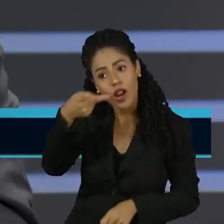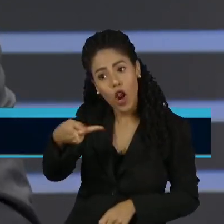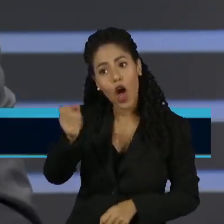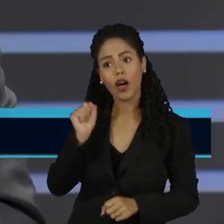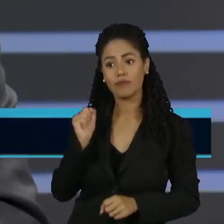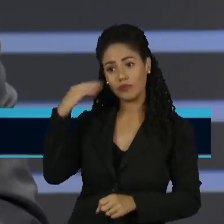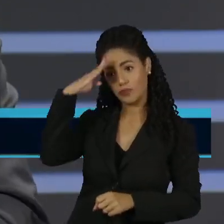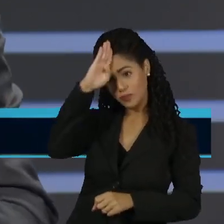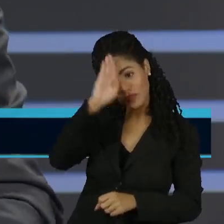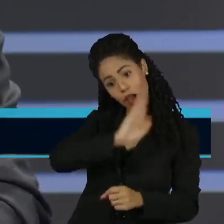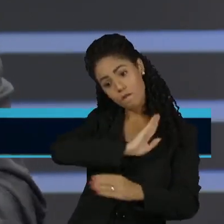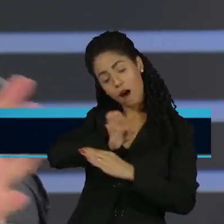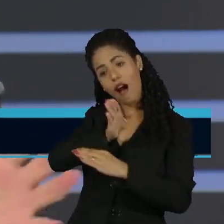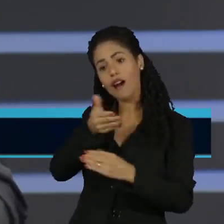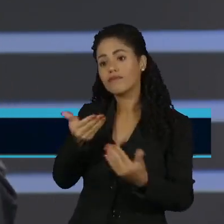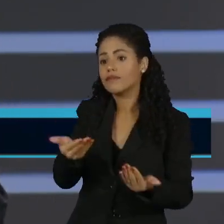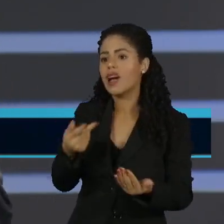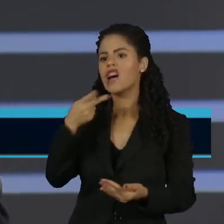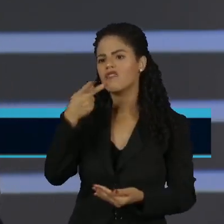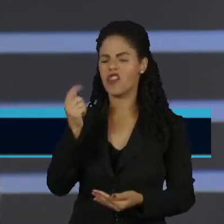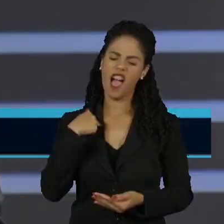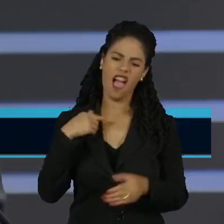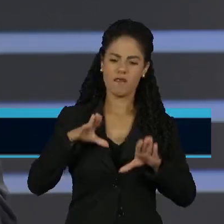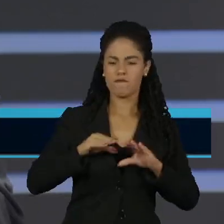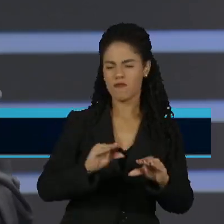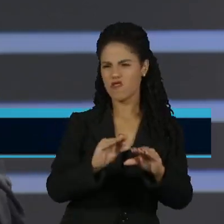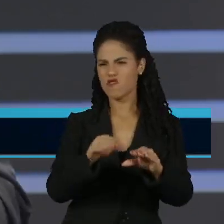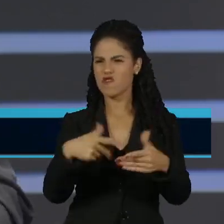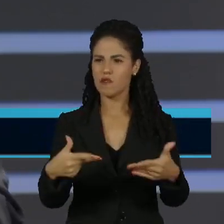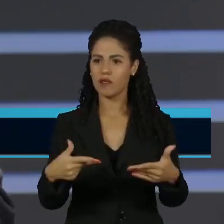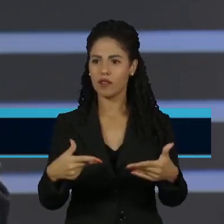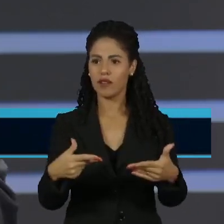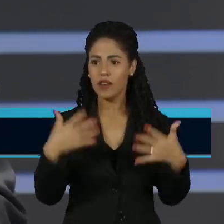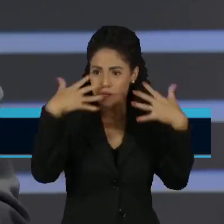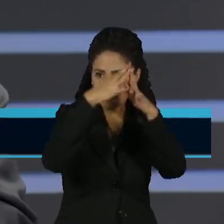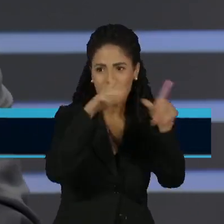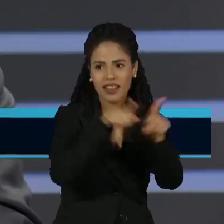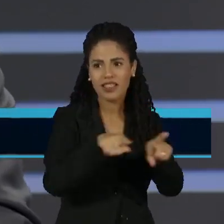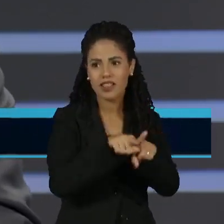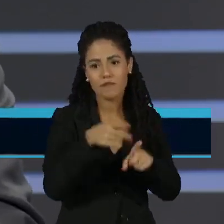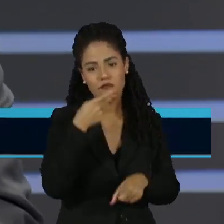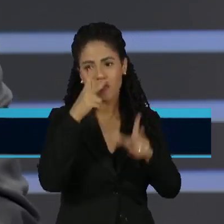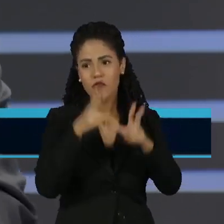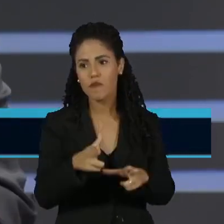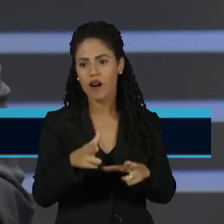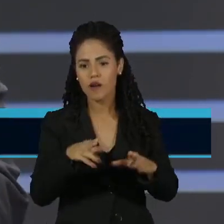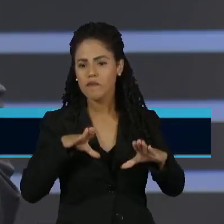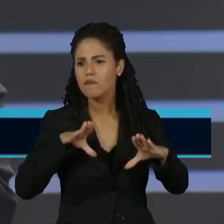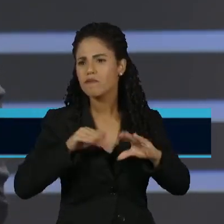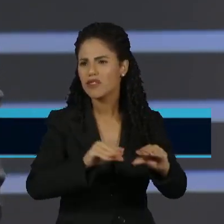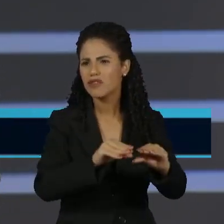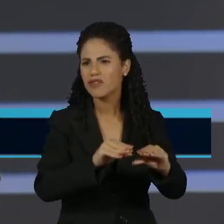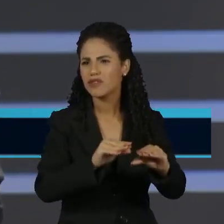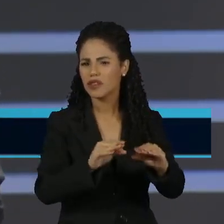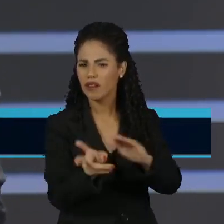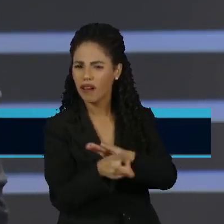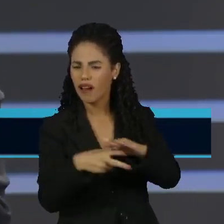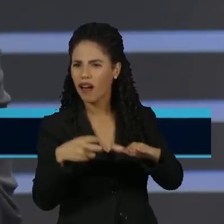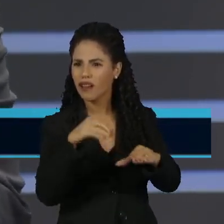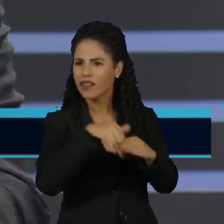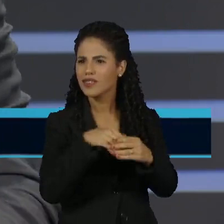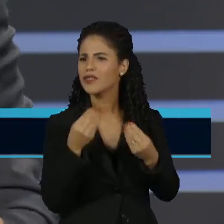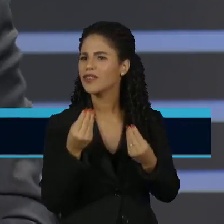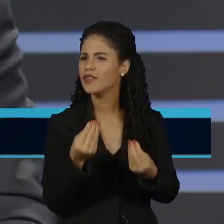candidato derrotado na última eleição falou isso, não, houve fraude sem prova nenhuma, o Milley falou que houve fraude sem prova nenhuma. Então, você imagina que se por um